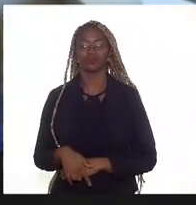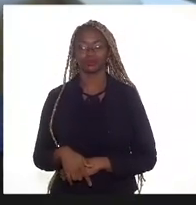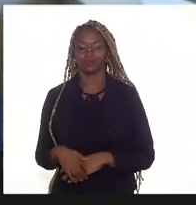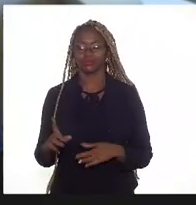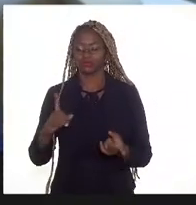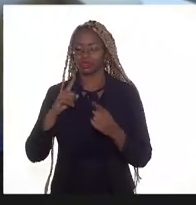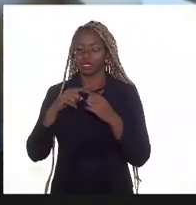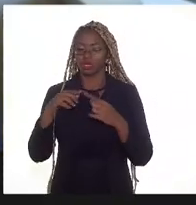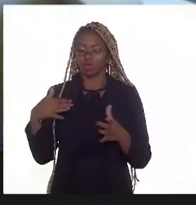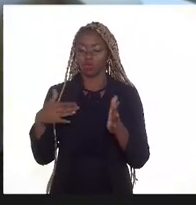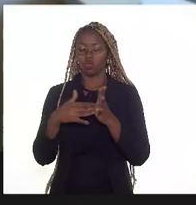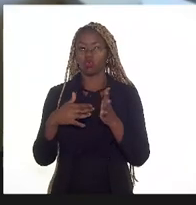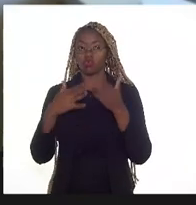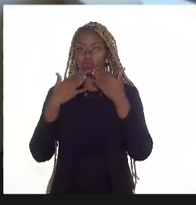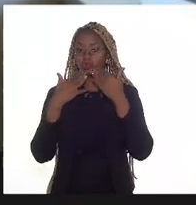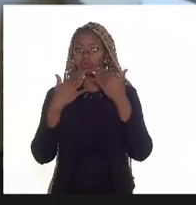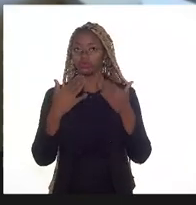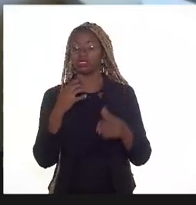apresentação,